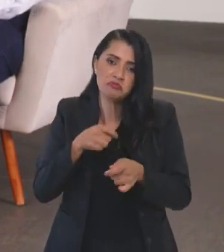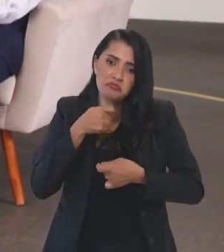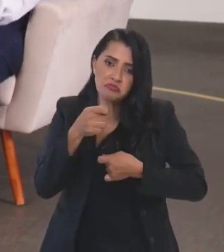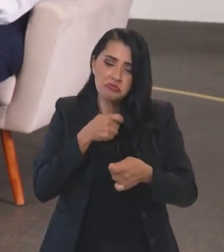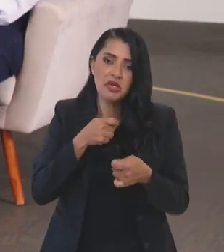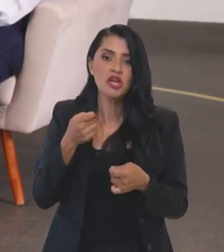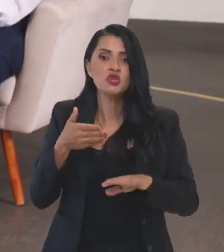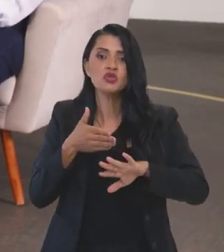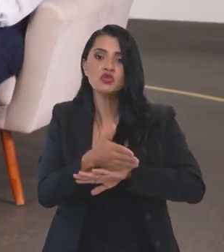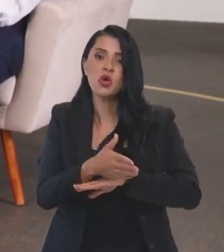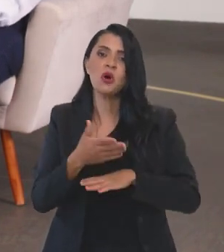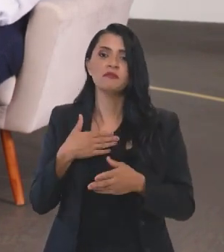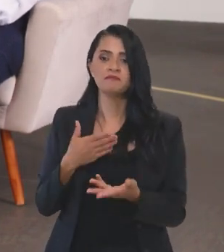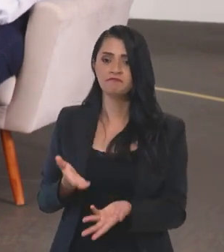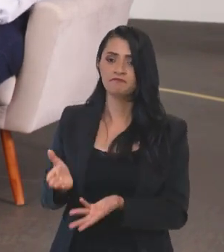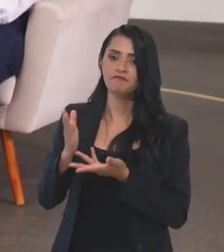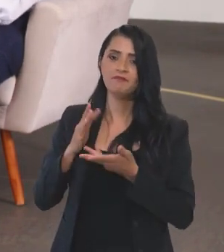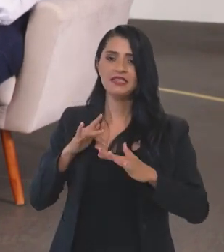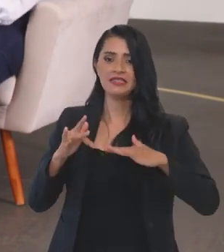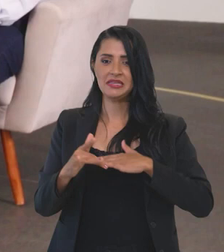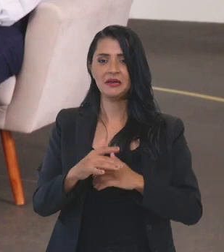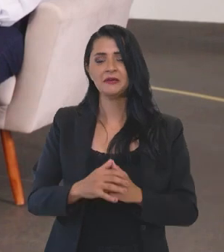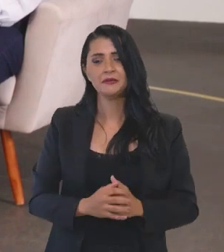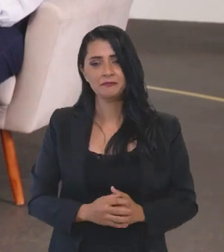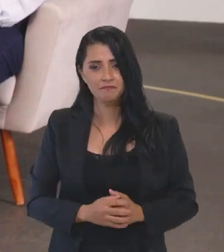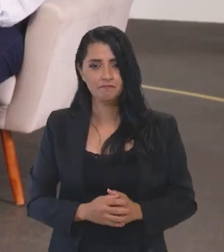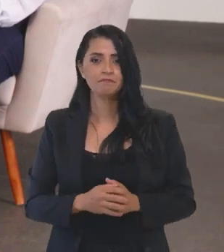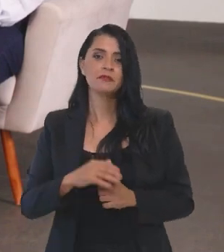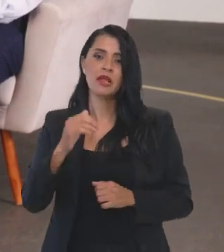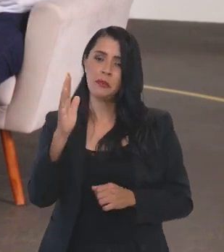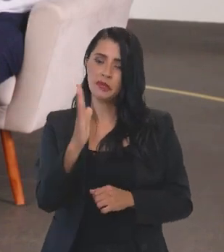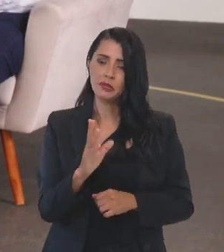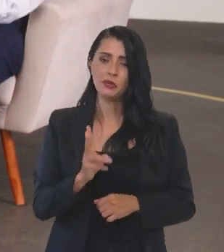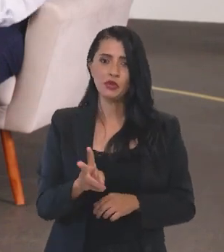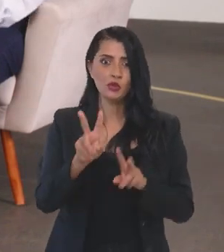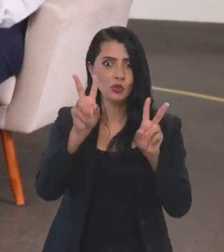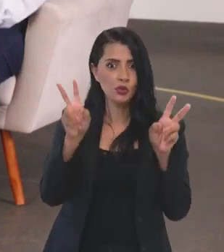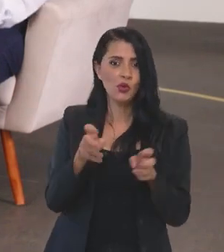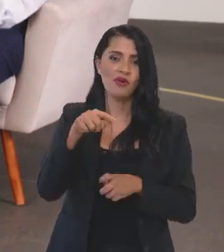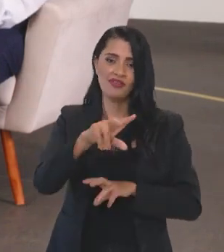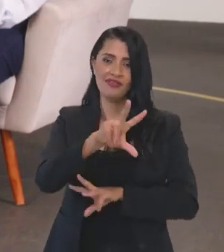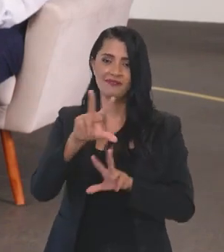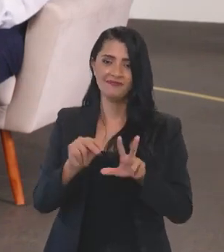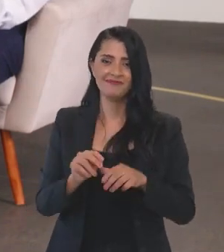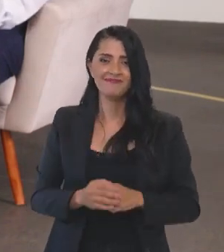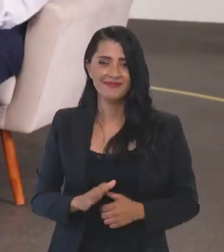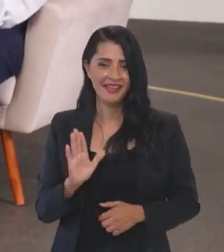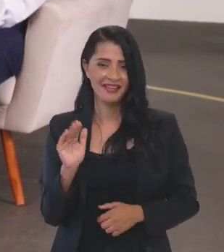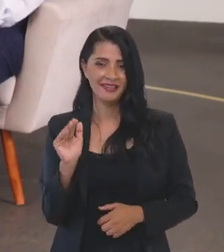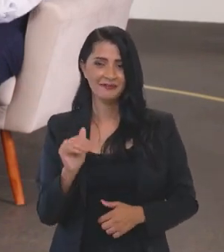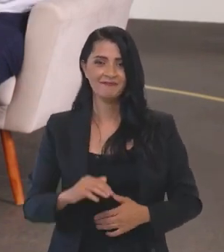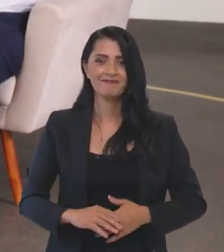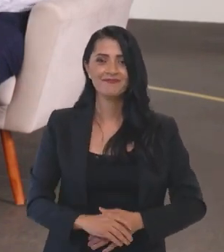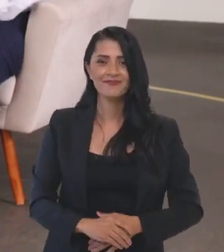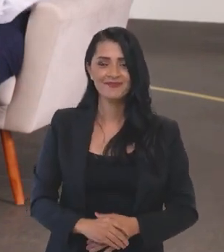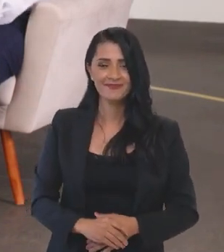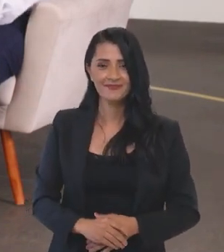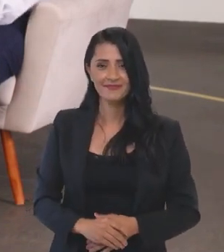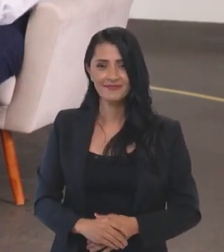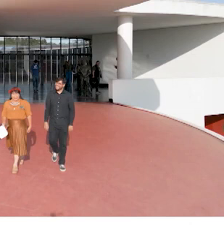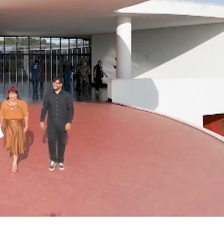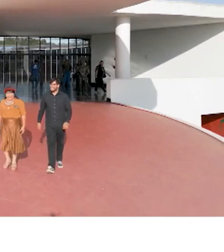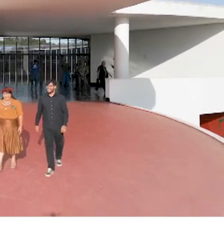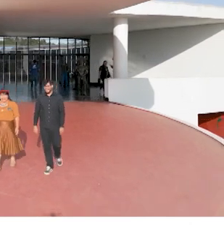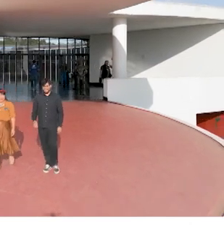ou outras entrevistas, é só acessar nossas redes sociais. E o Brasil continua em pauta na TV Brasil. Até o próximo